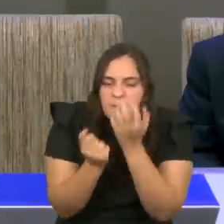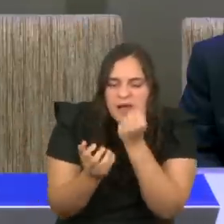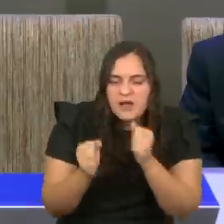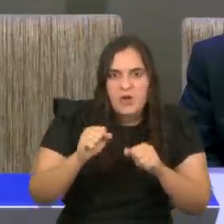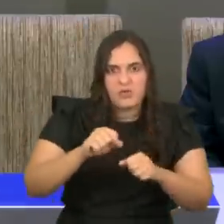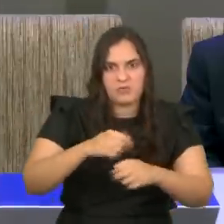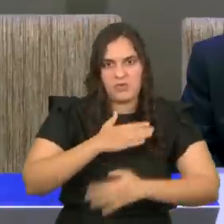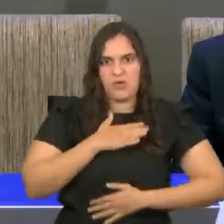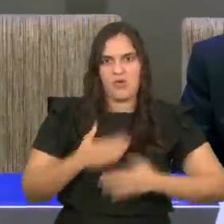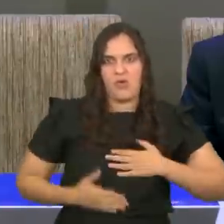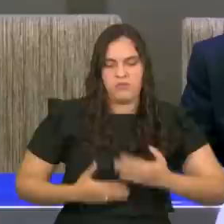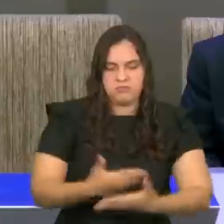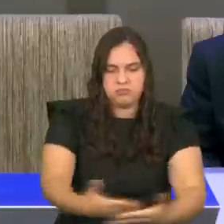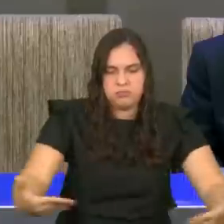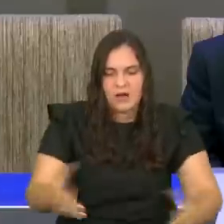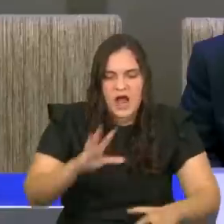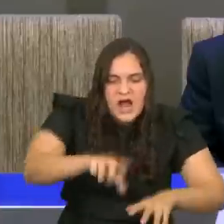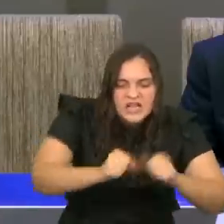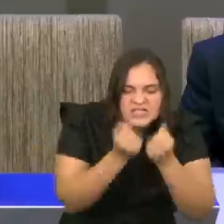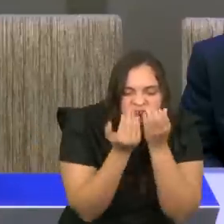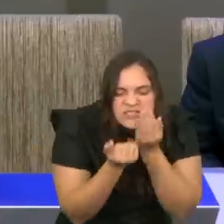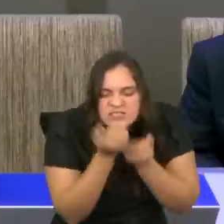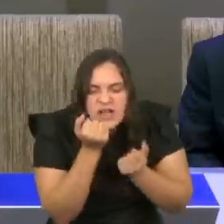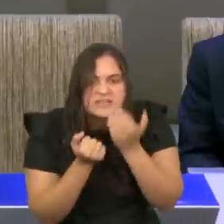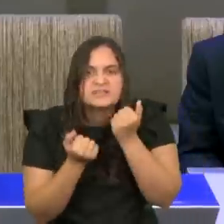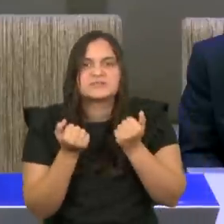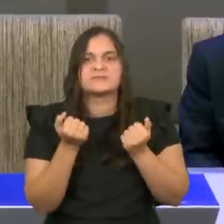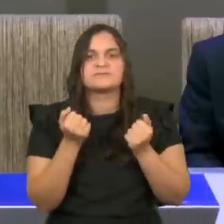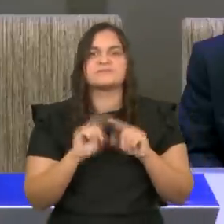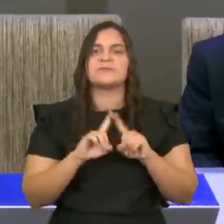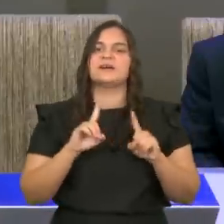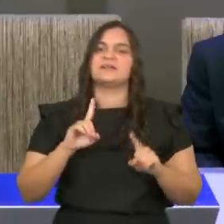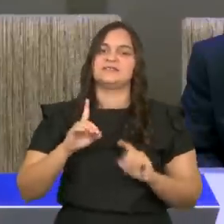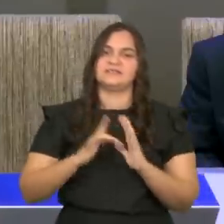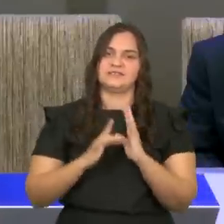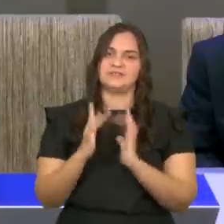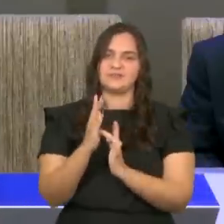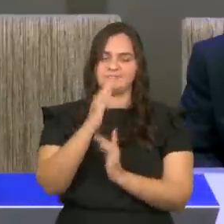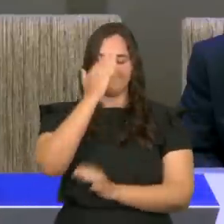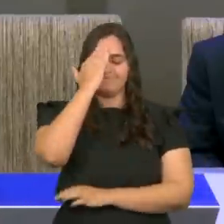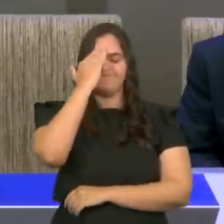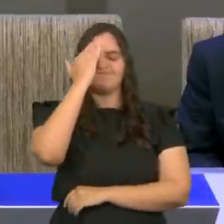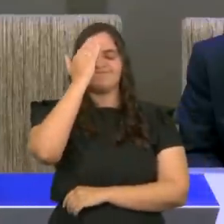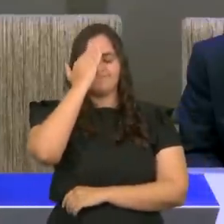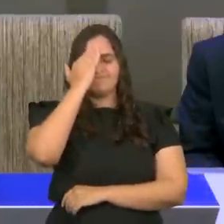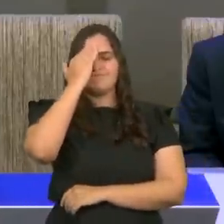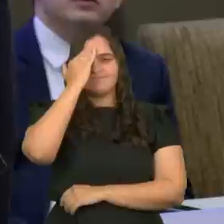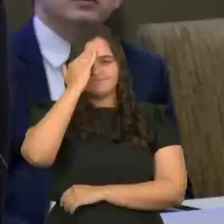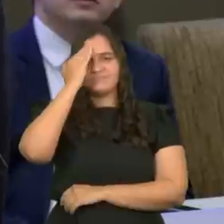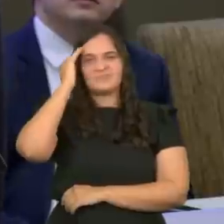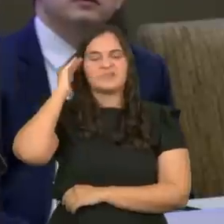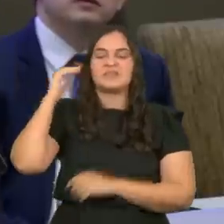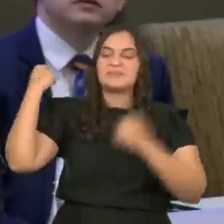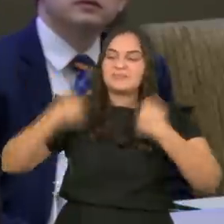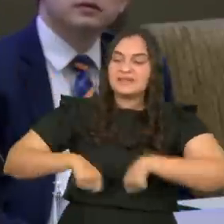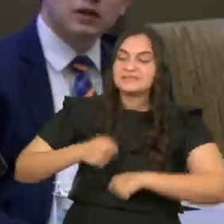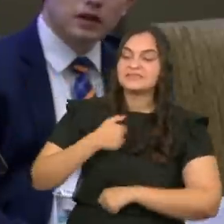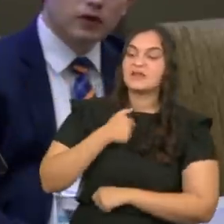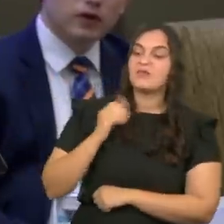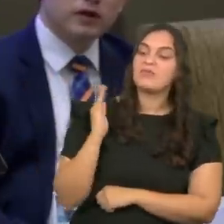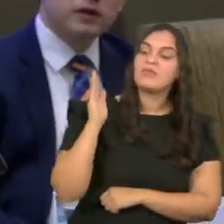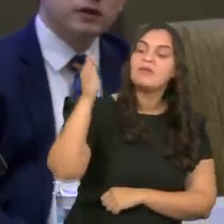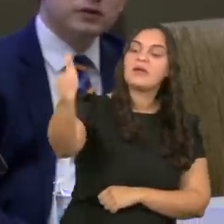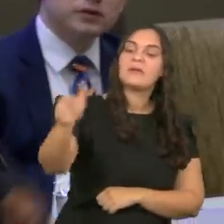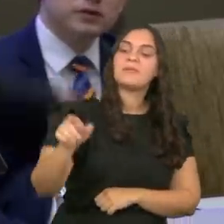dentro dos túmulos. Mas Jesus disse, Deus preciso eu ir ao outro lado. Aleluia!